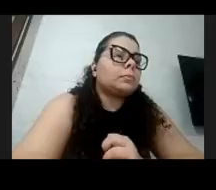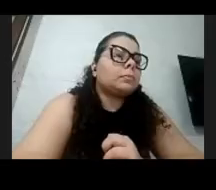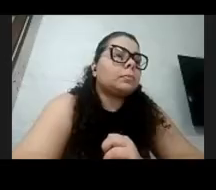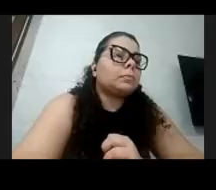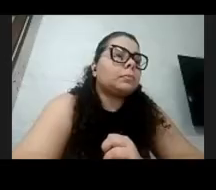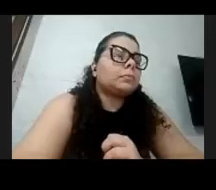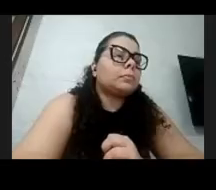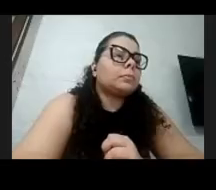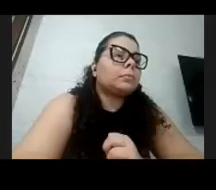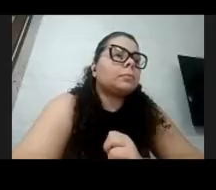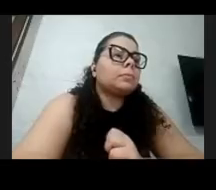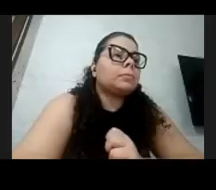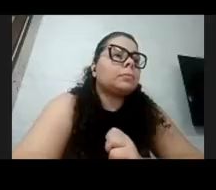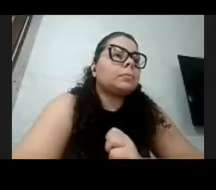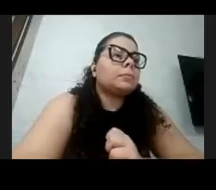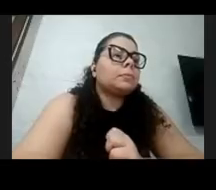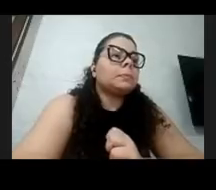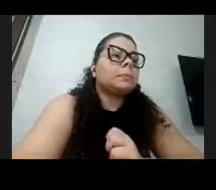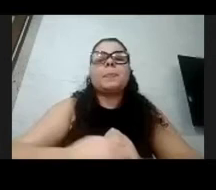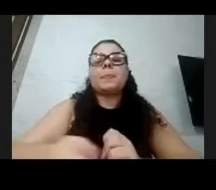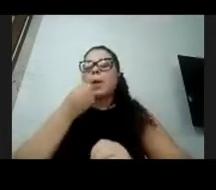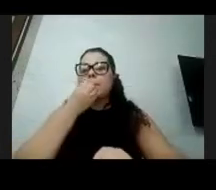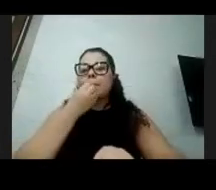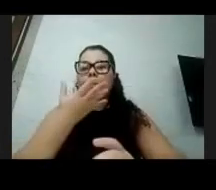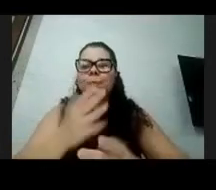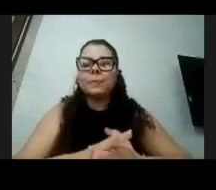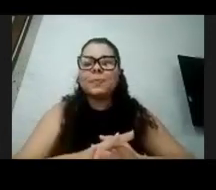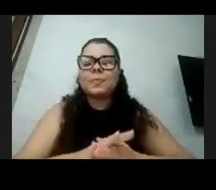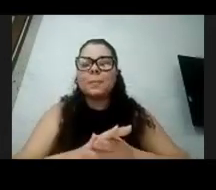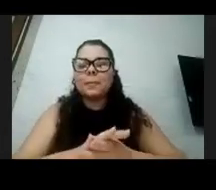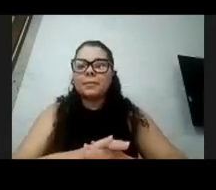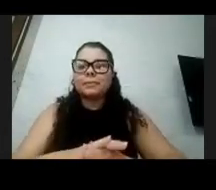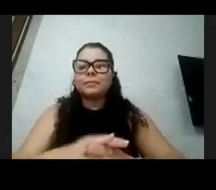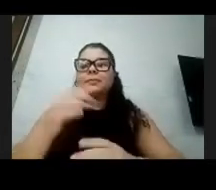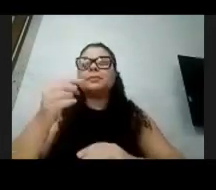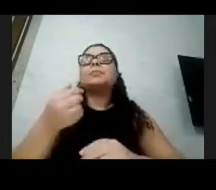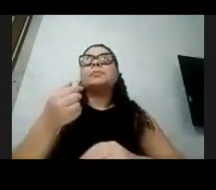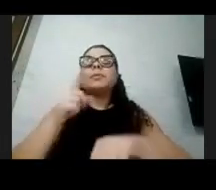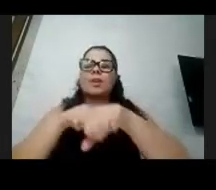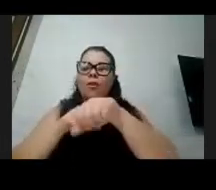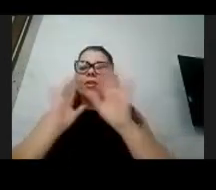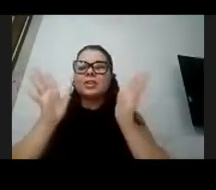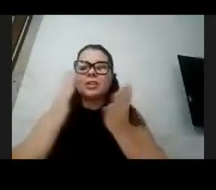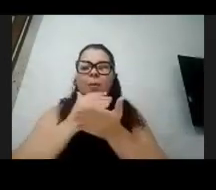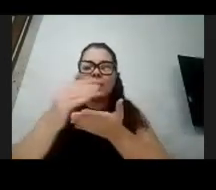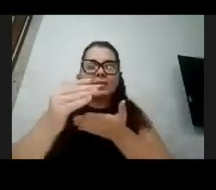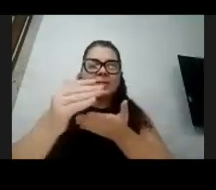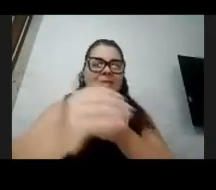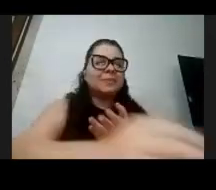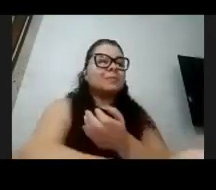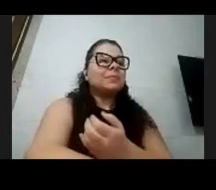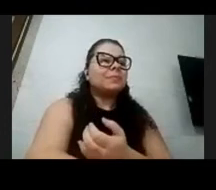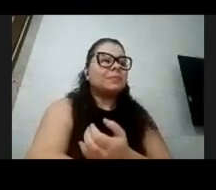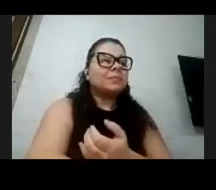Bom, pessoal, 17h10 eu vou começando, e aí quem mais for se